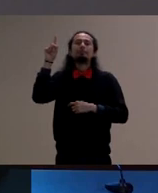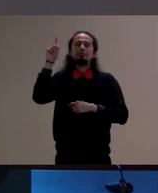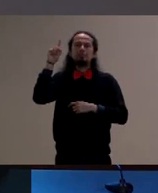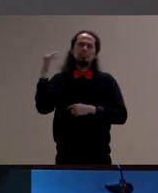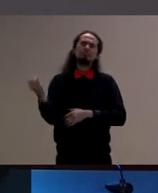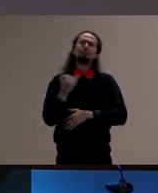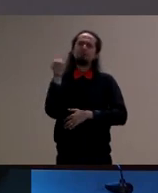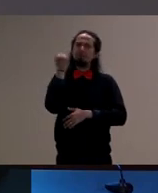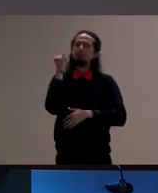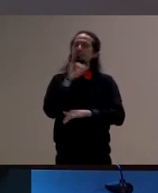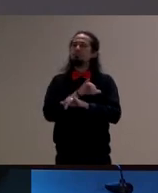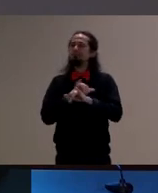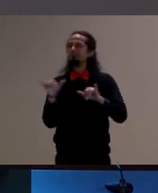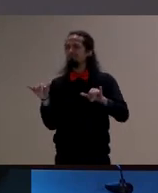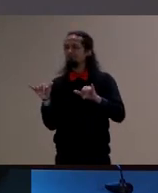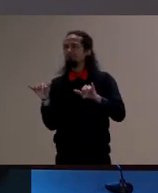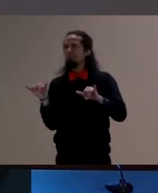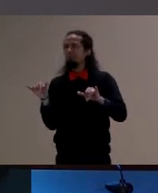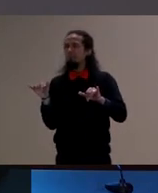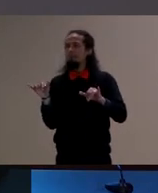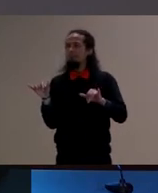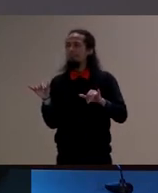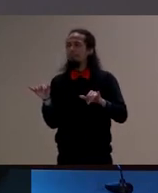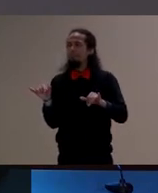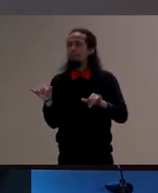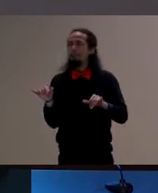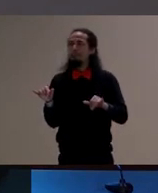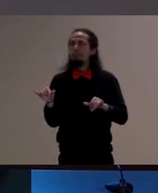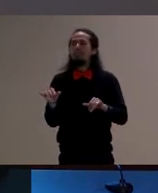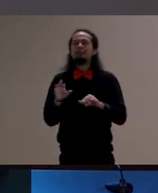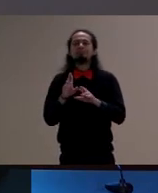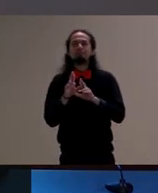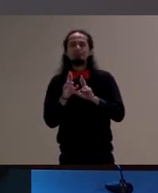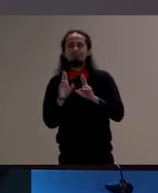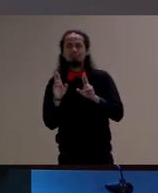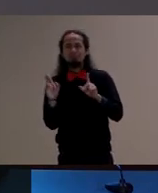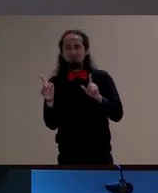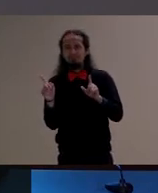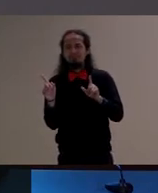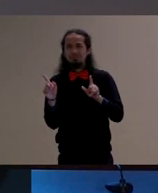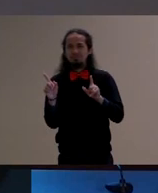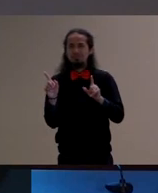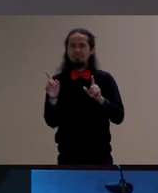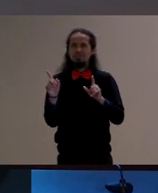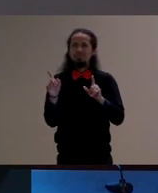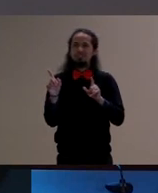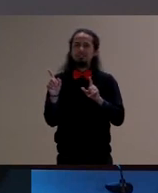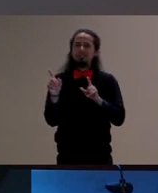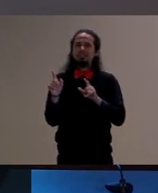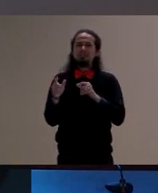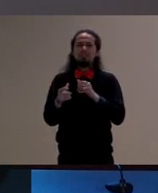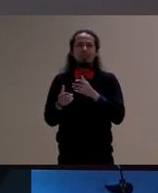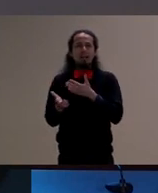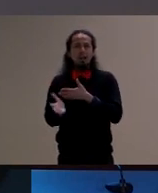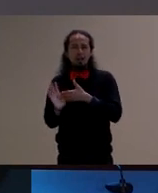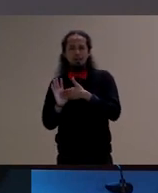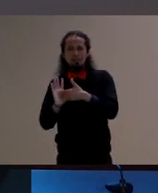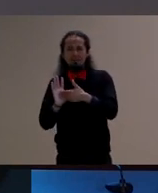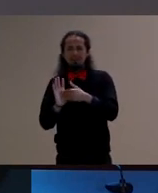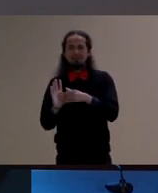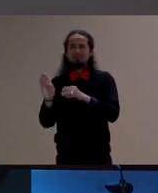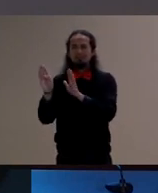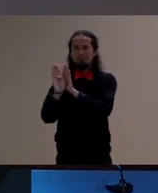porque destoa um pouco do que a Márcia que destacou que aparece na base uma ideia